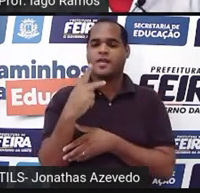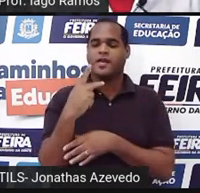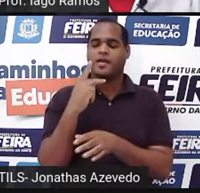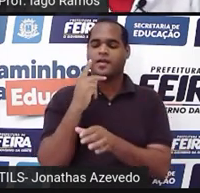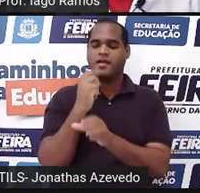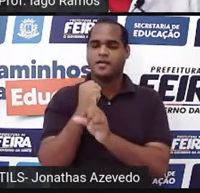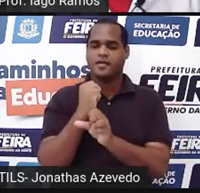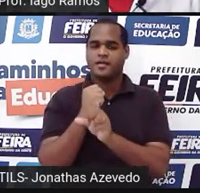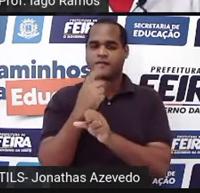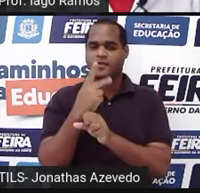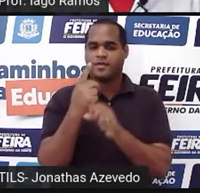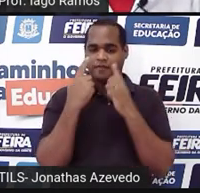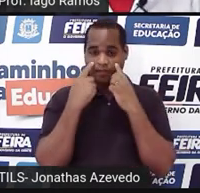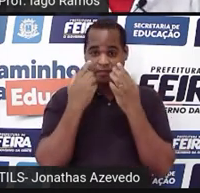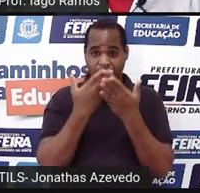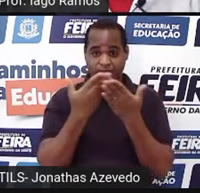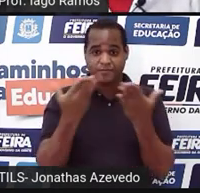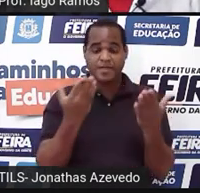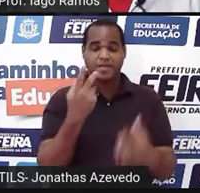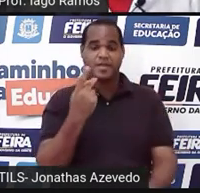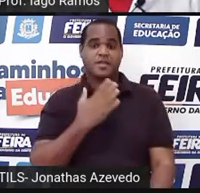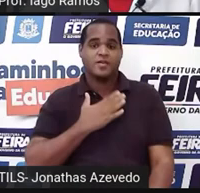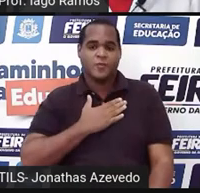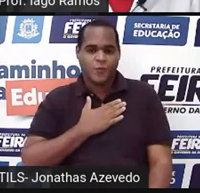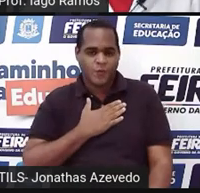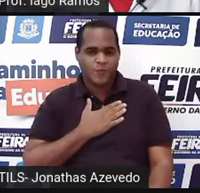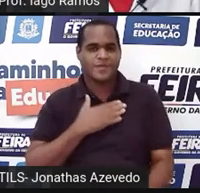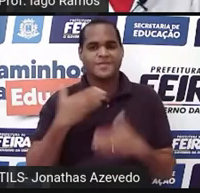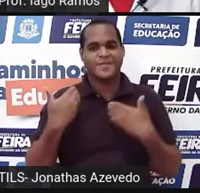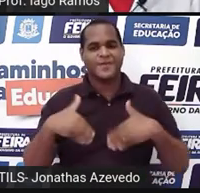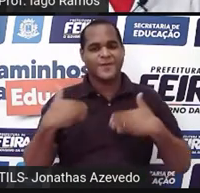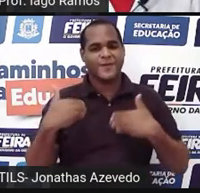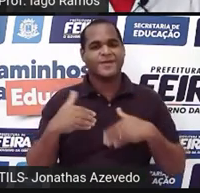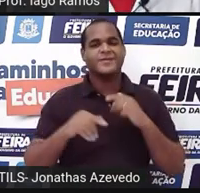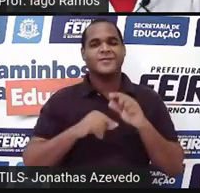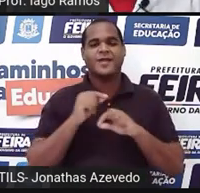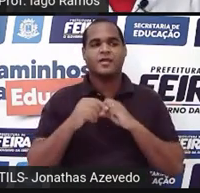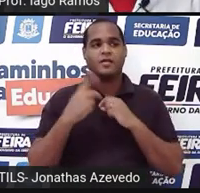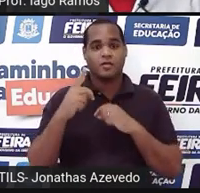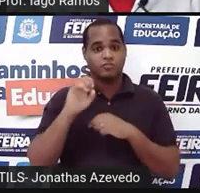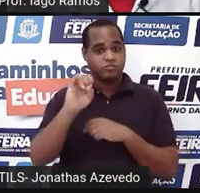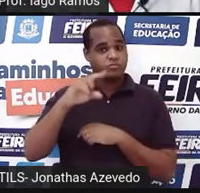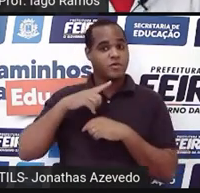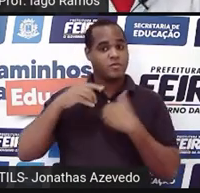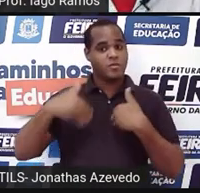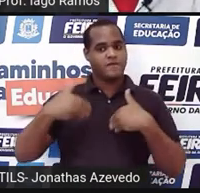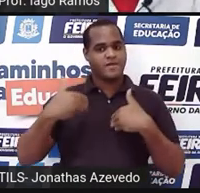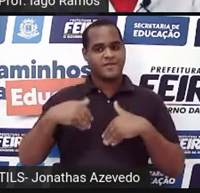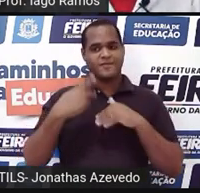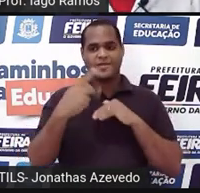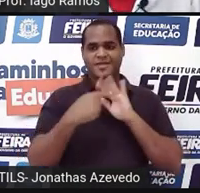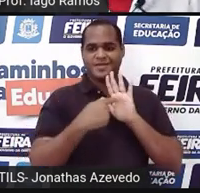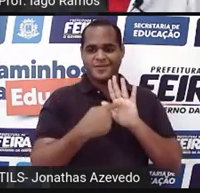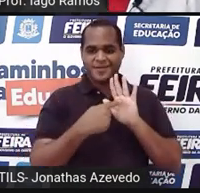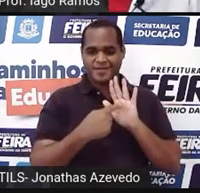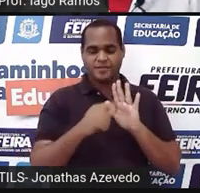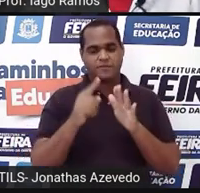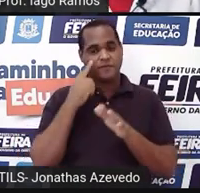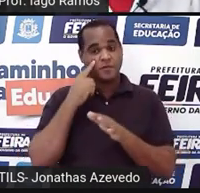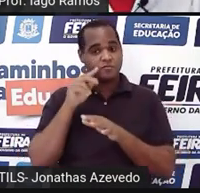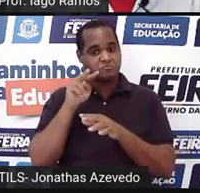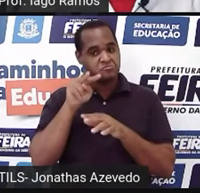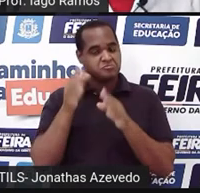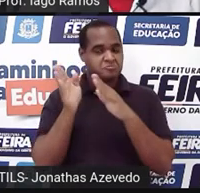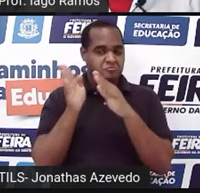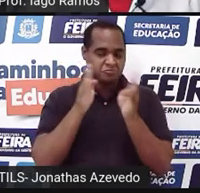aqui que você viu, que você gostaria que caísse em uma prova? Se eu fosse fazer uma prova para você, com o que a gente viu nessa aula,